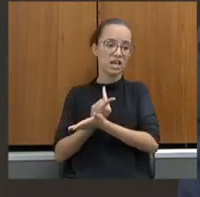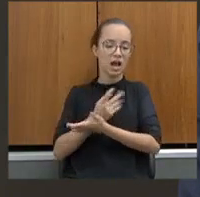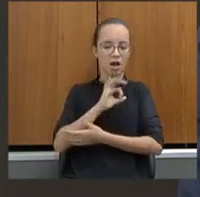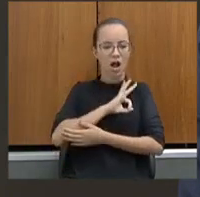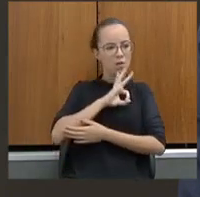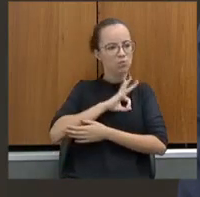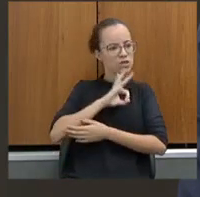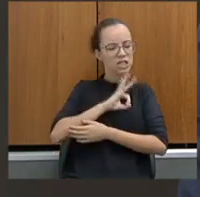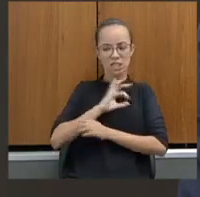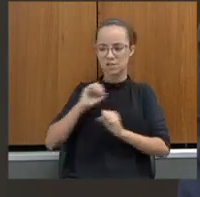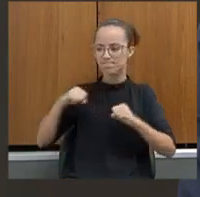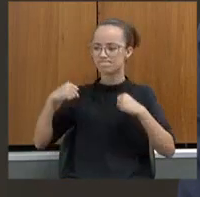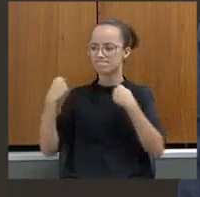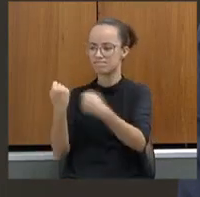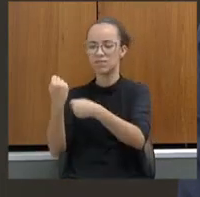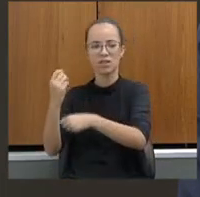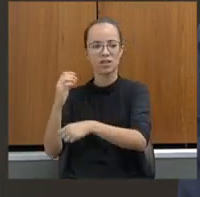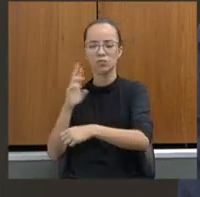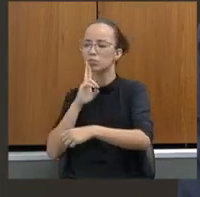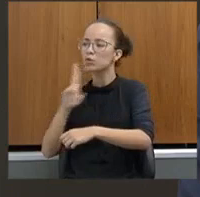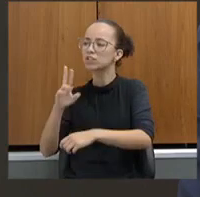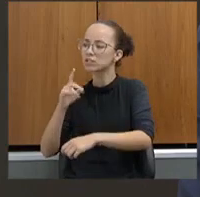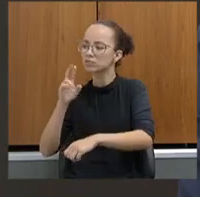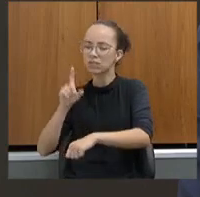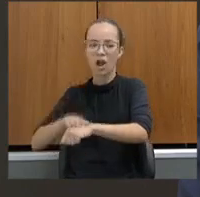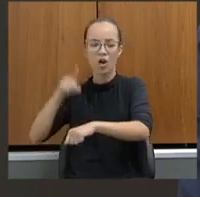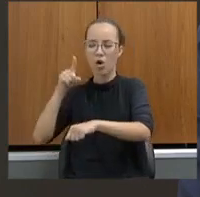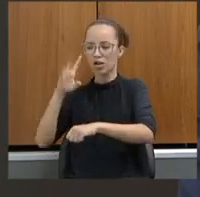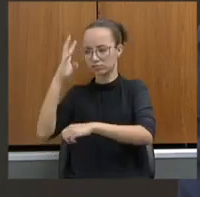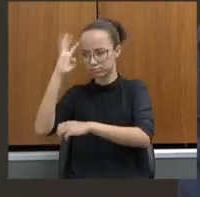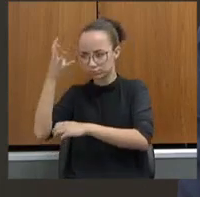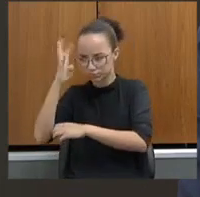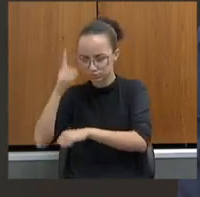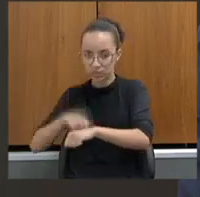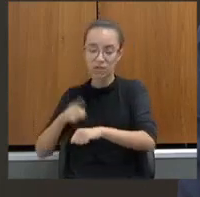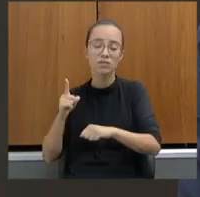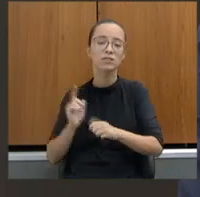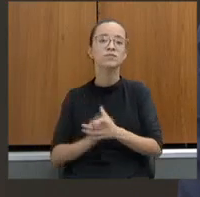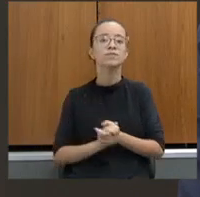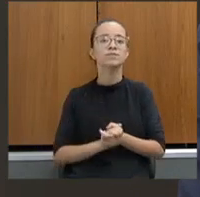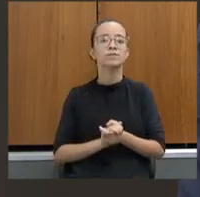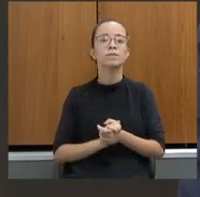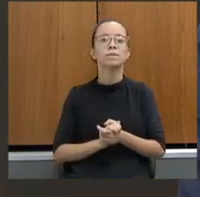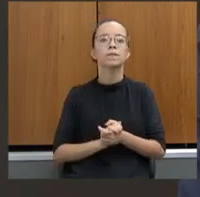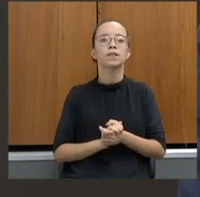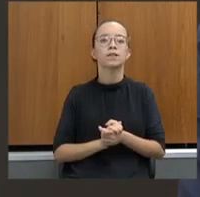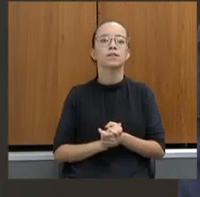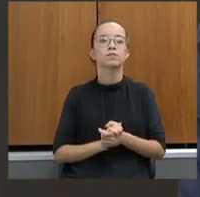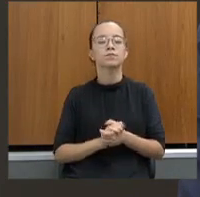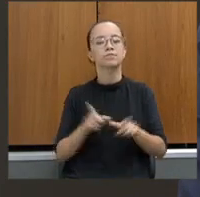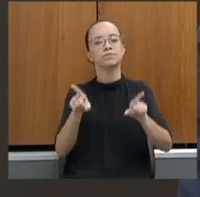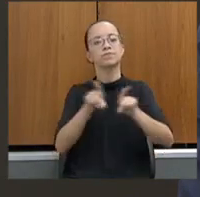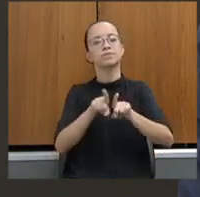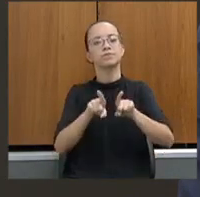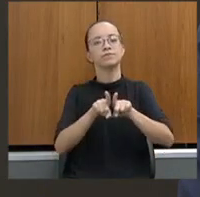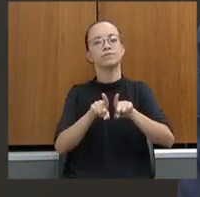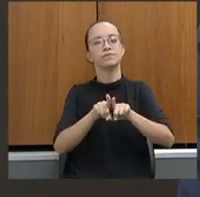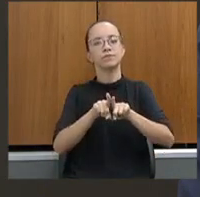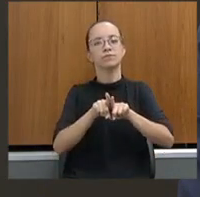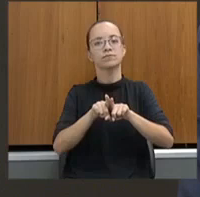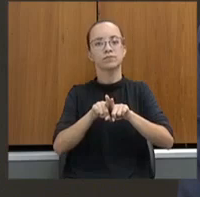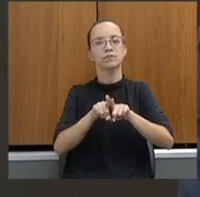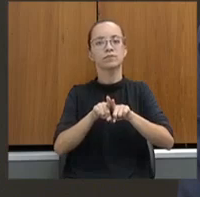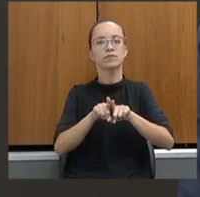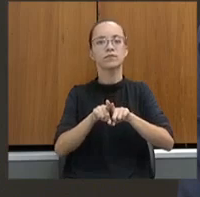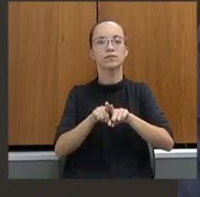da polícia, o resultado era imediato, a nossa solicitação nesse sentido. E também, fazendo cor a palavra dos